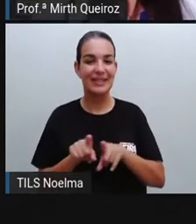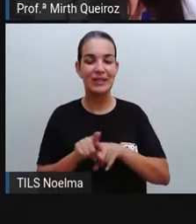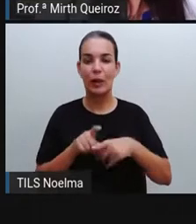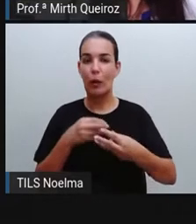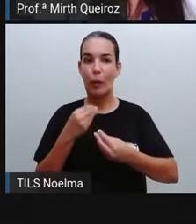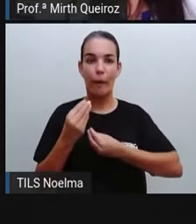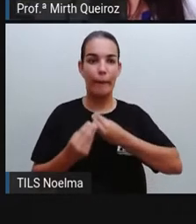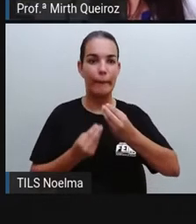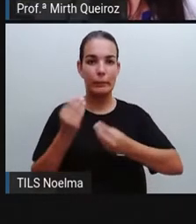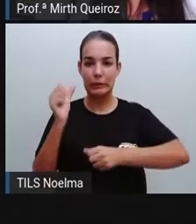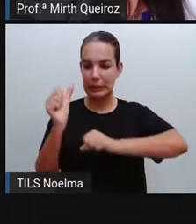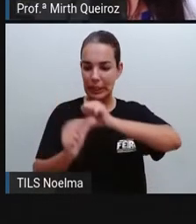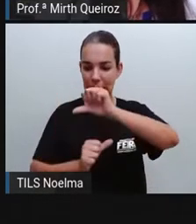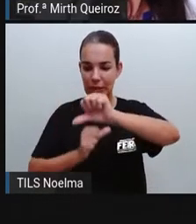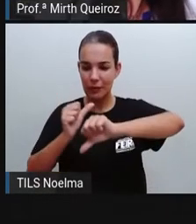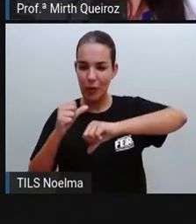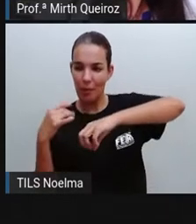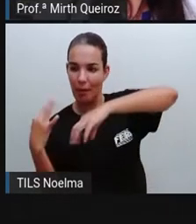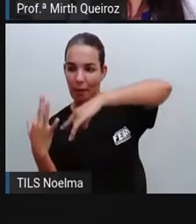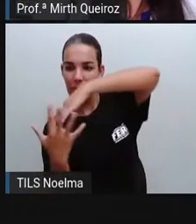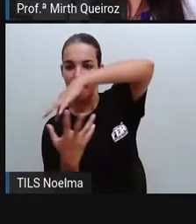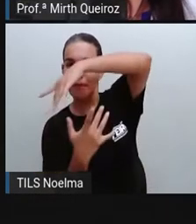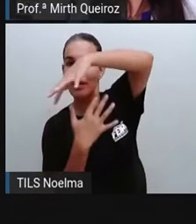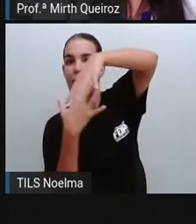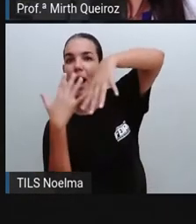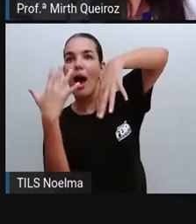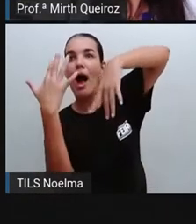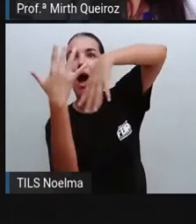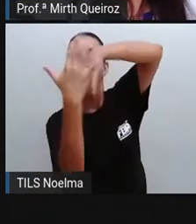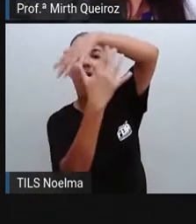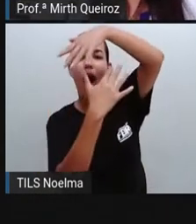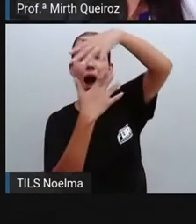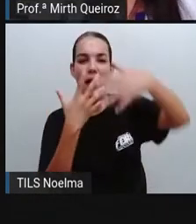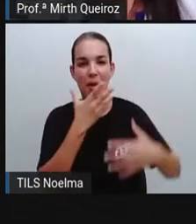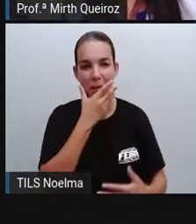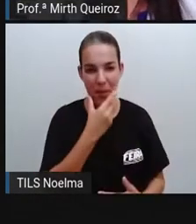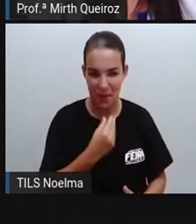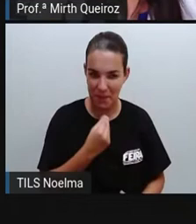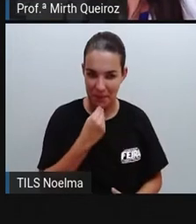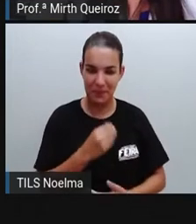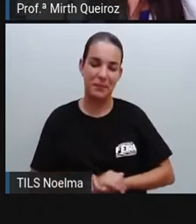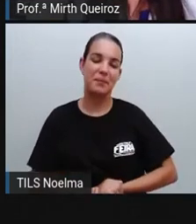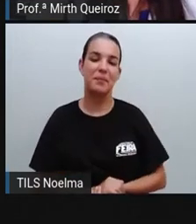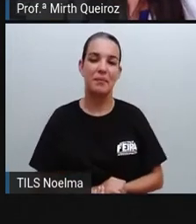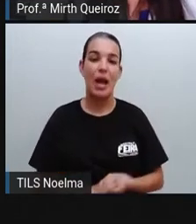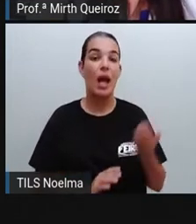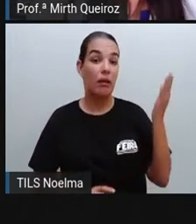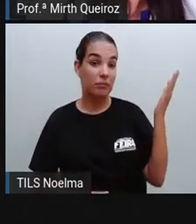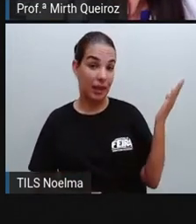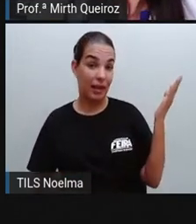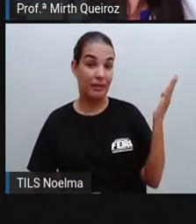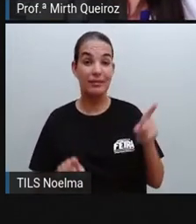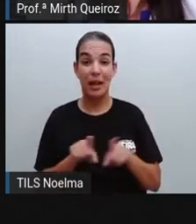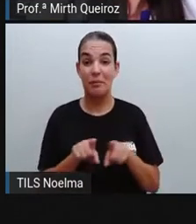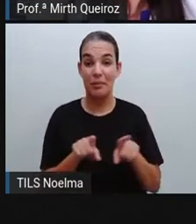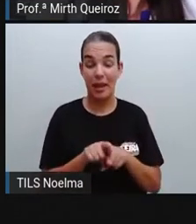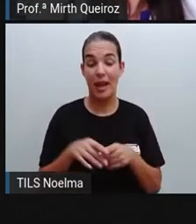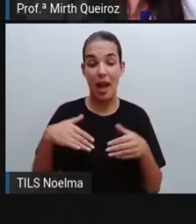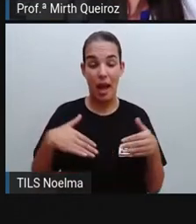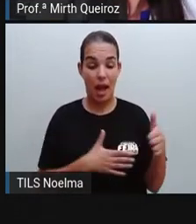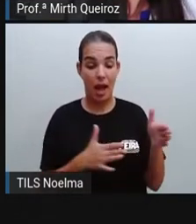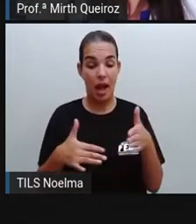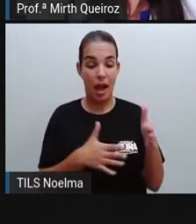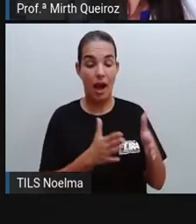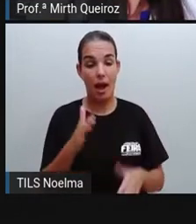boto cor-de-rosa que se transforma em homem. Daqui a pouquinho a gente vai falar mais sobre ele. A lenda da Yara